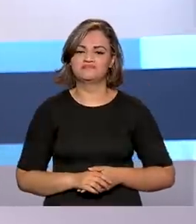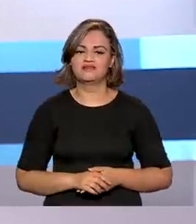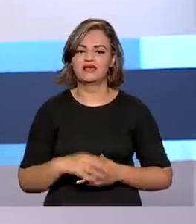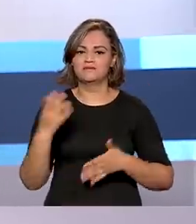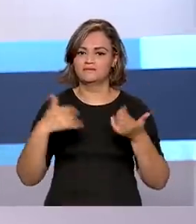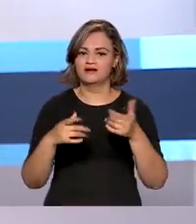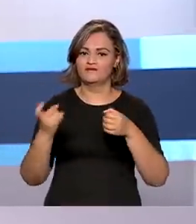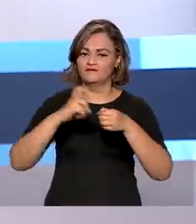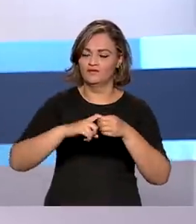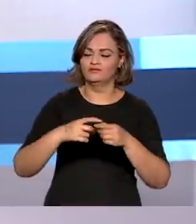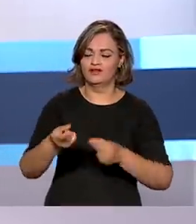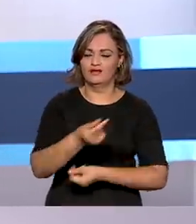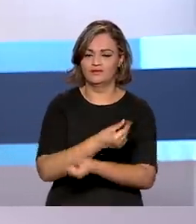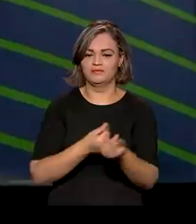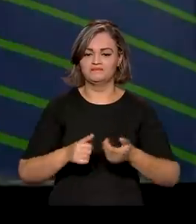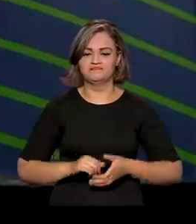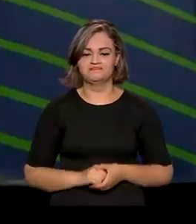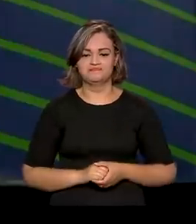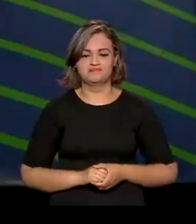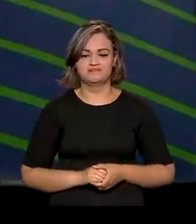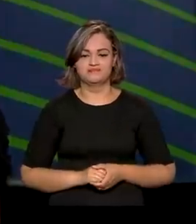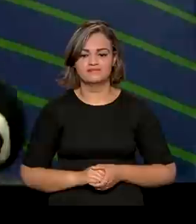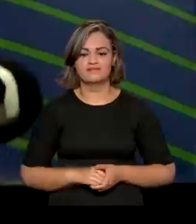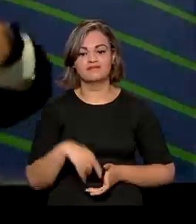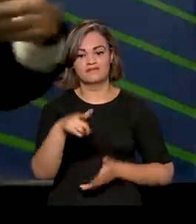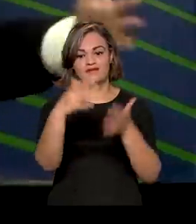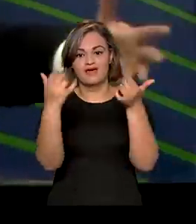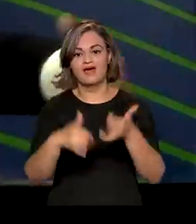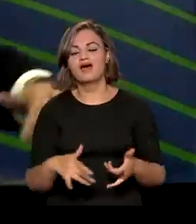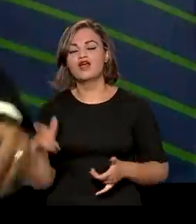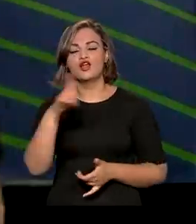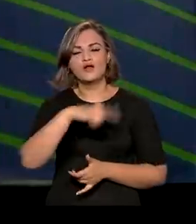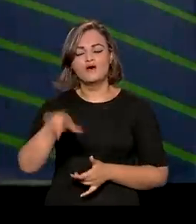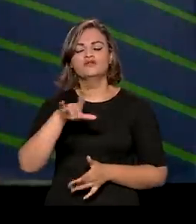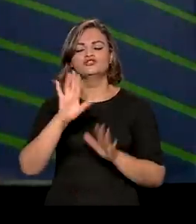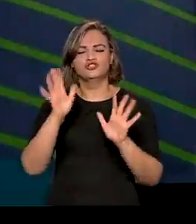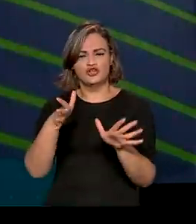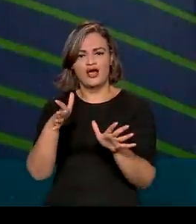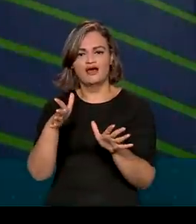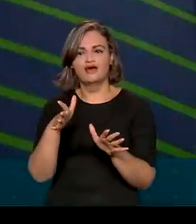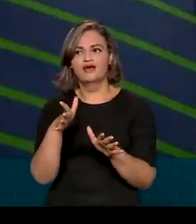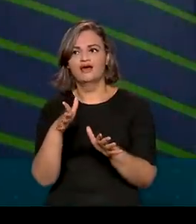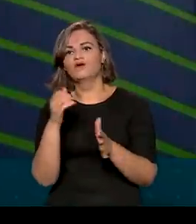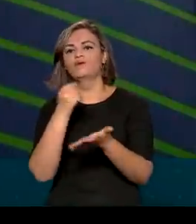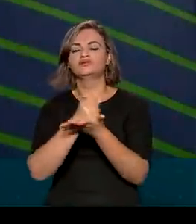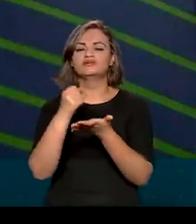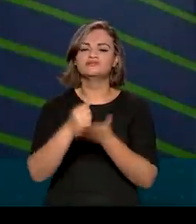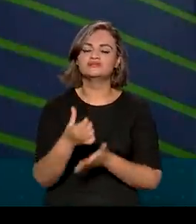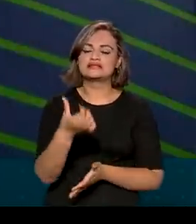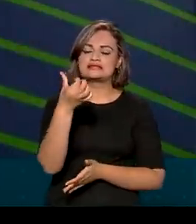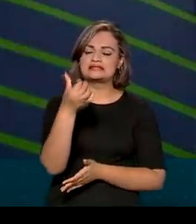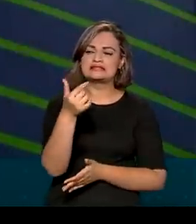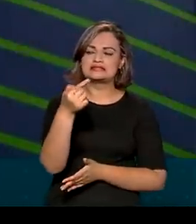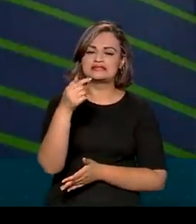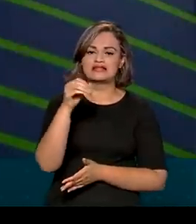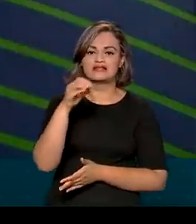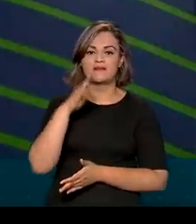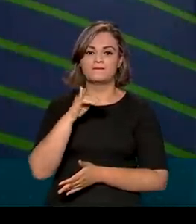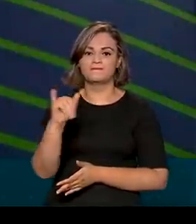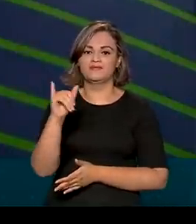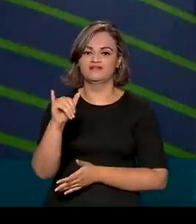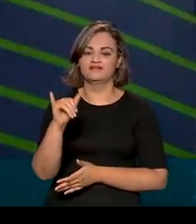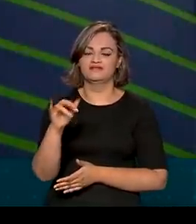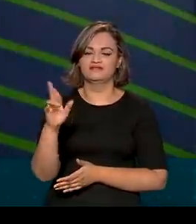para a retomada da economia. A gente já contratou 70 bilhões com as nossas